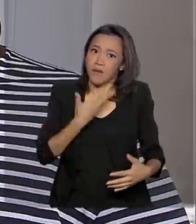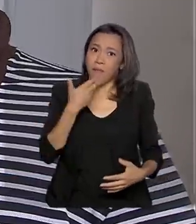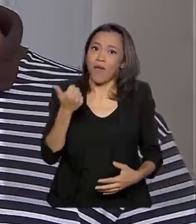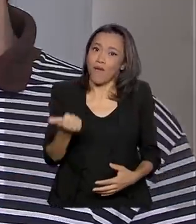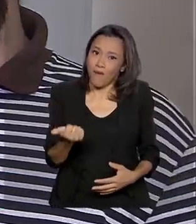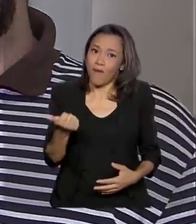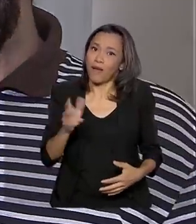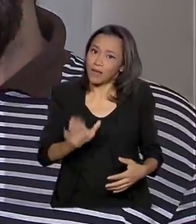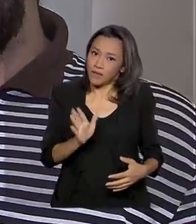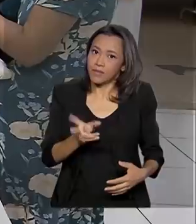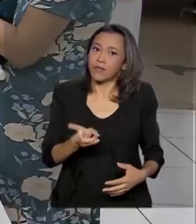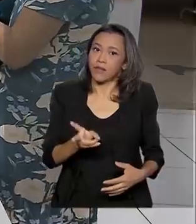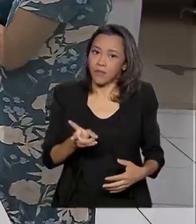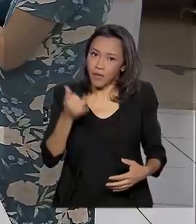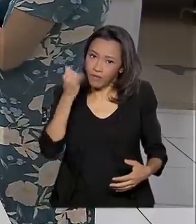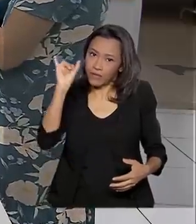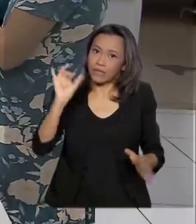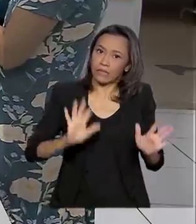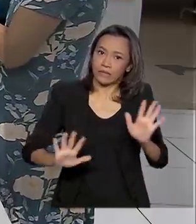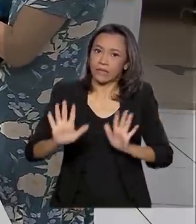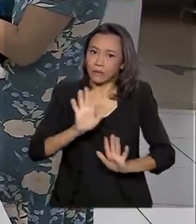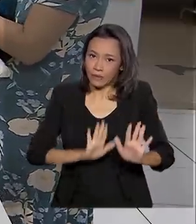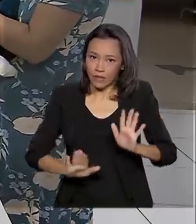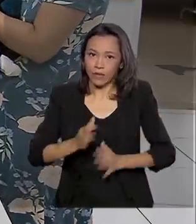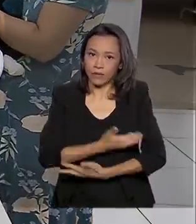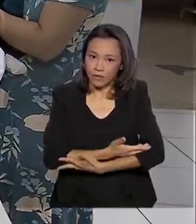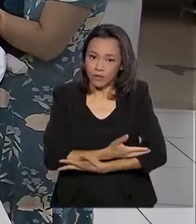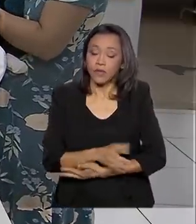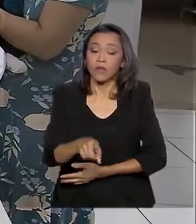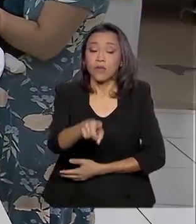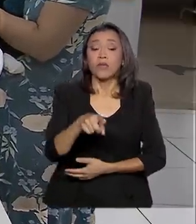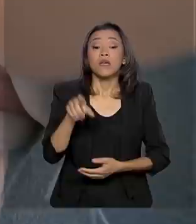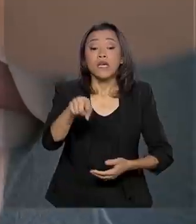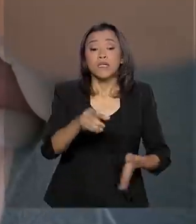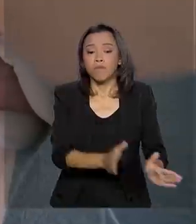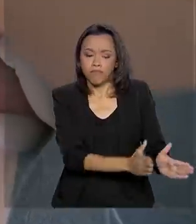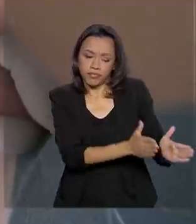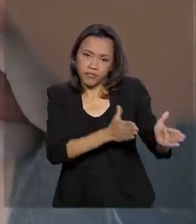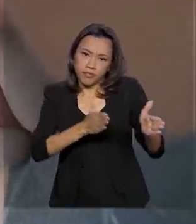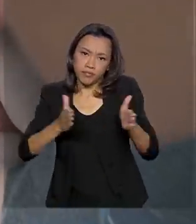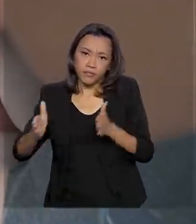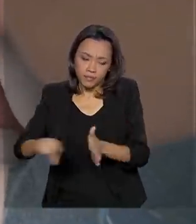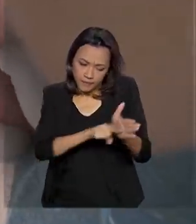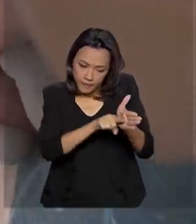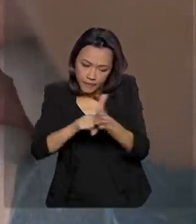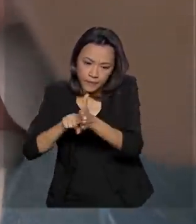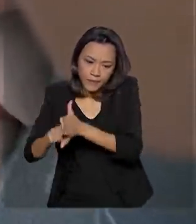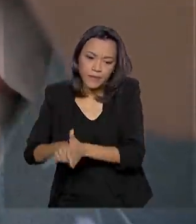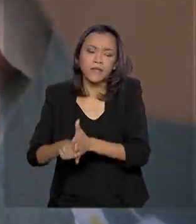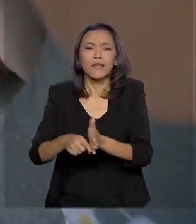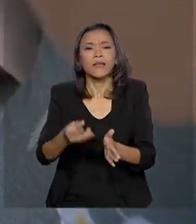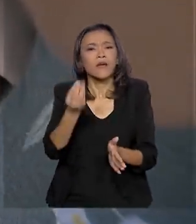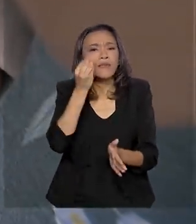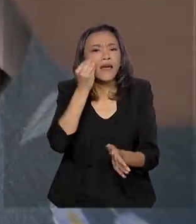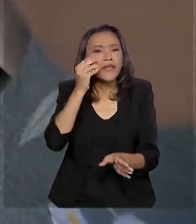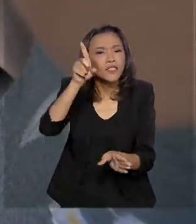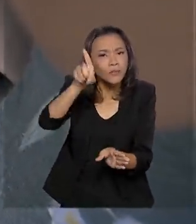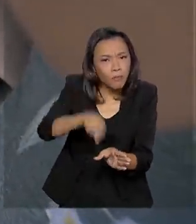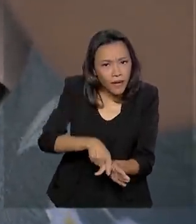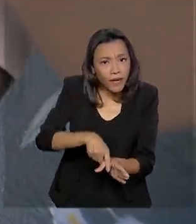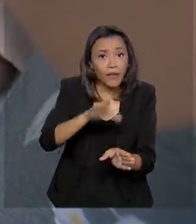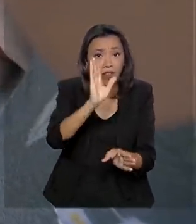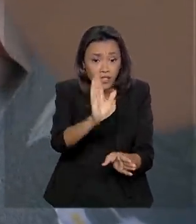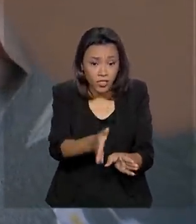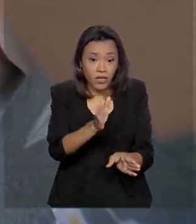remédio é sempre a prevenção. O Programa Nacional de Triagem Neonatal, conhecido como o Teste do Pezinho, que já